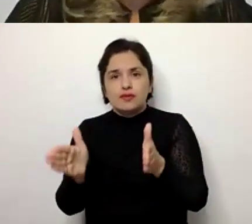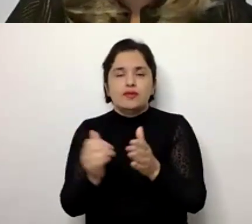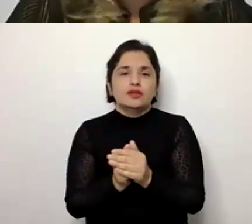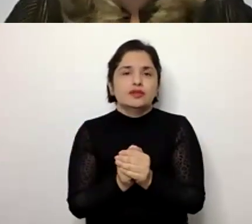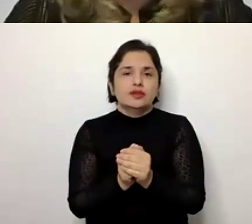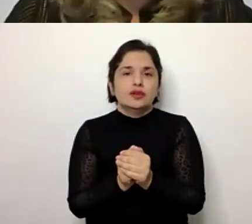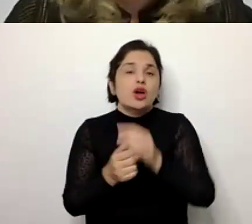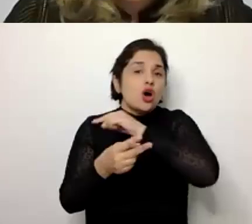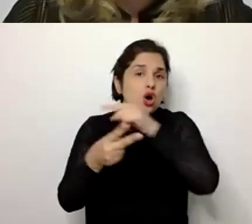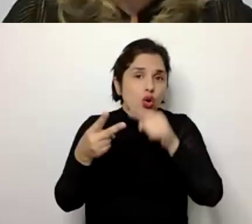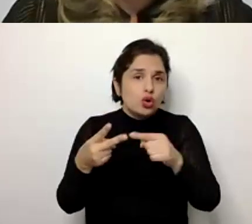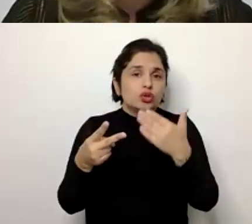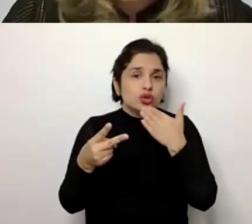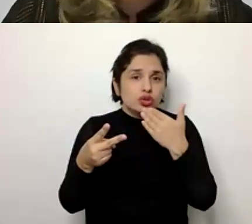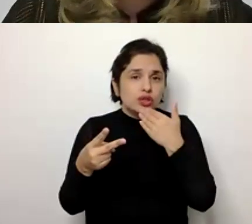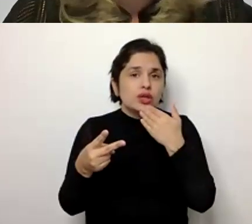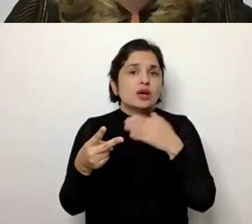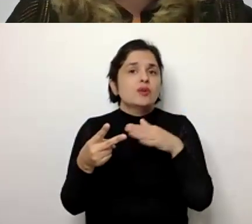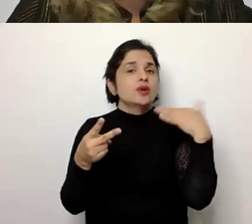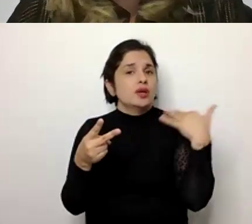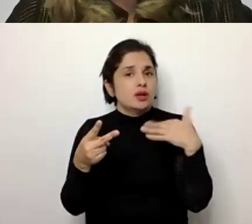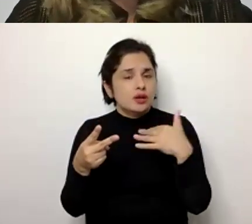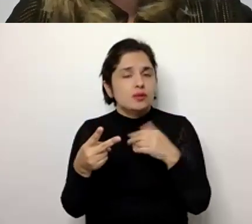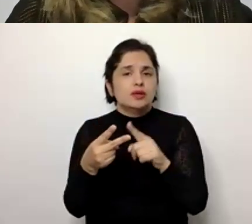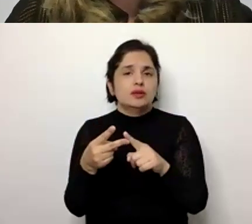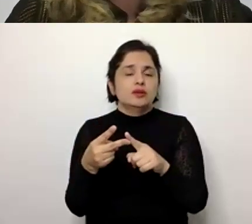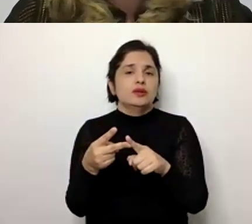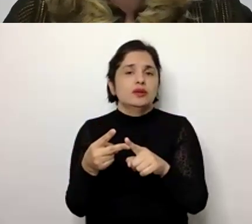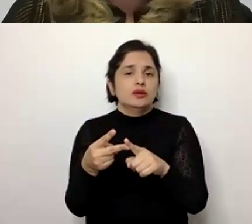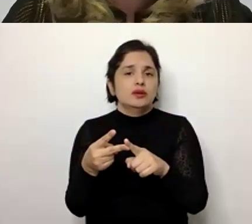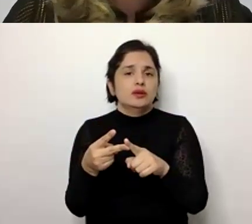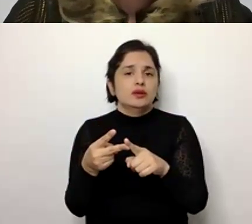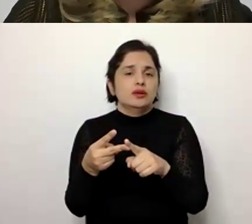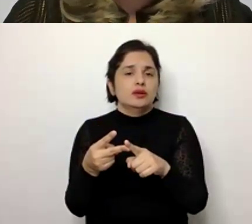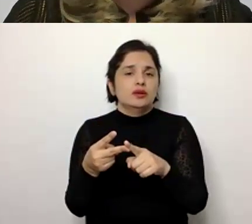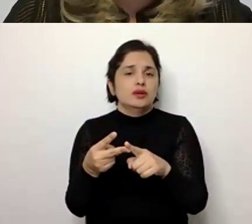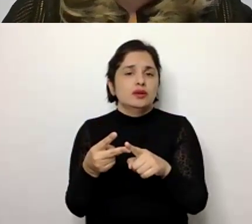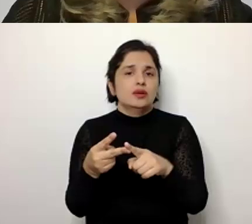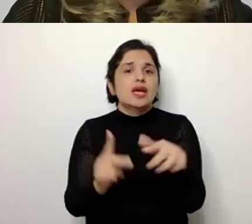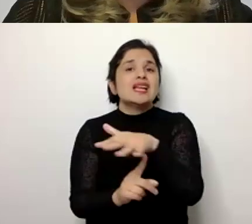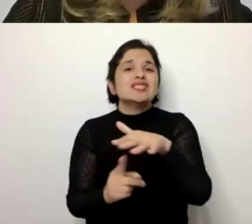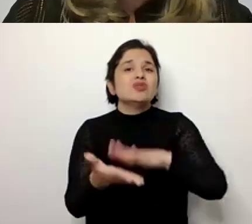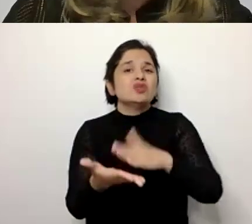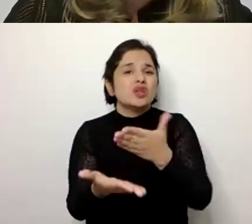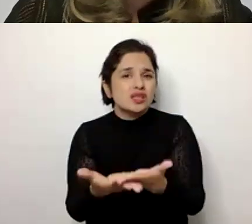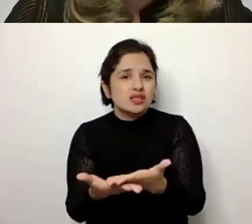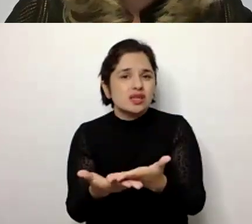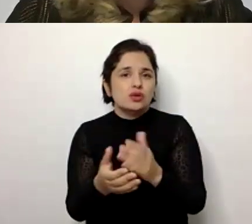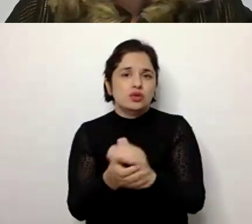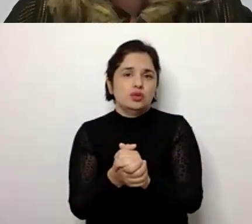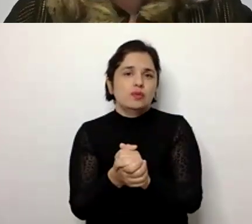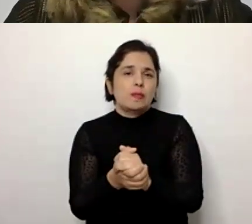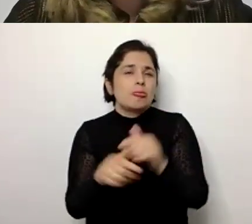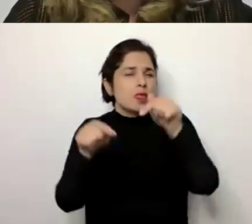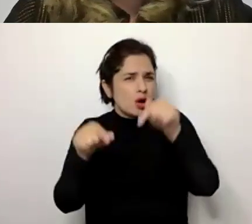Outra questão que é muito relevante são as condições sanitárias, né, Nós temos hoje